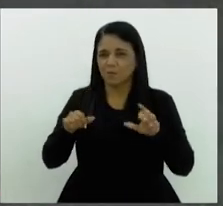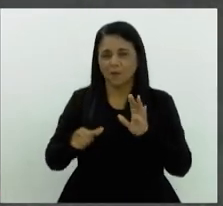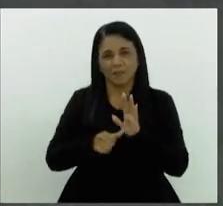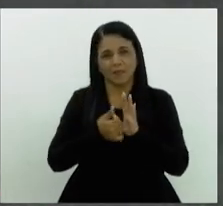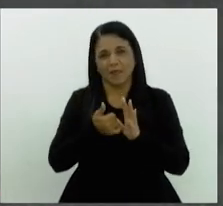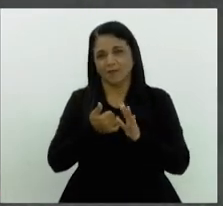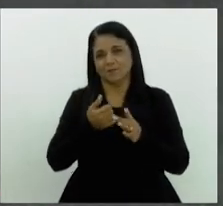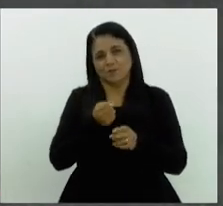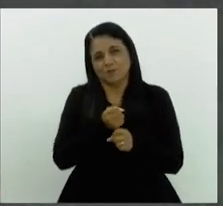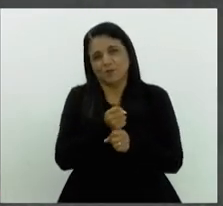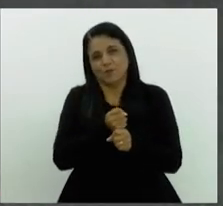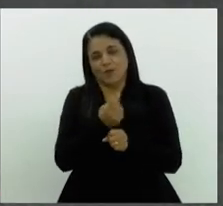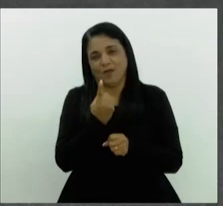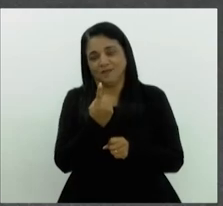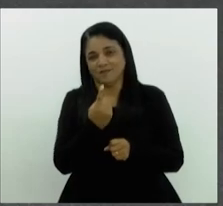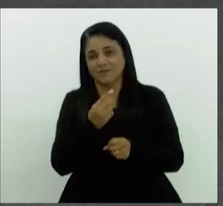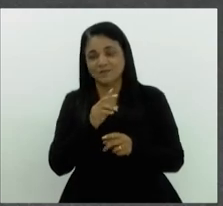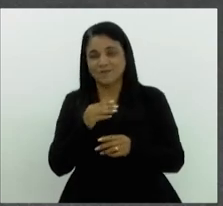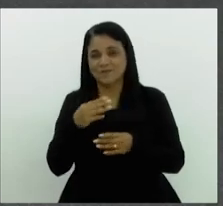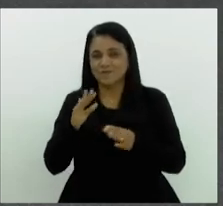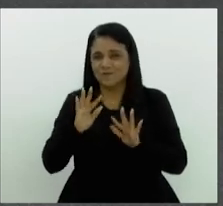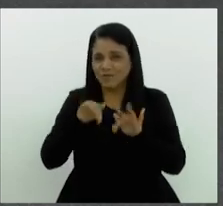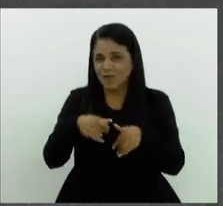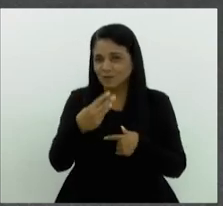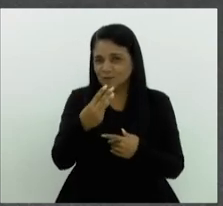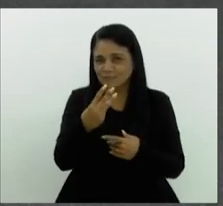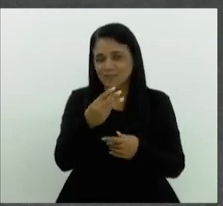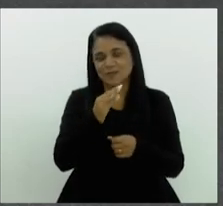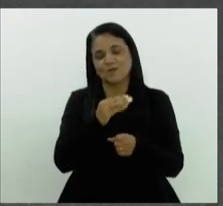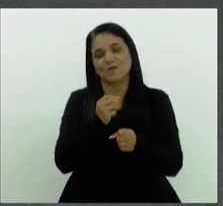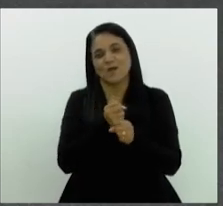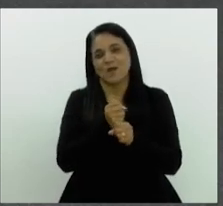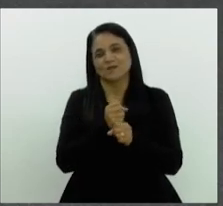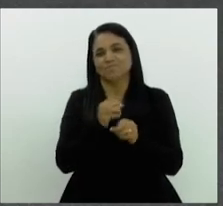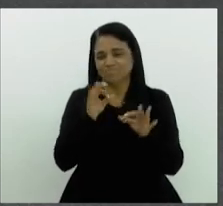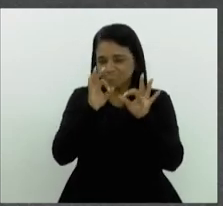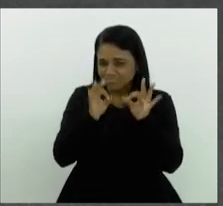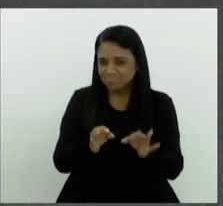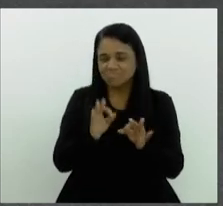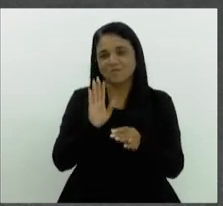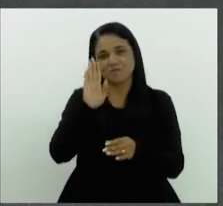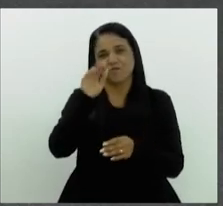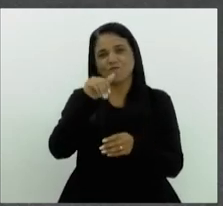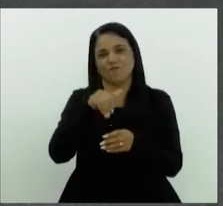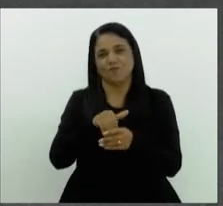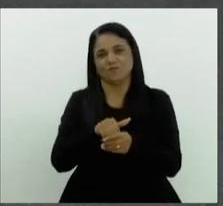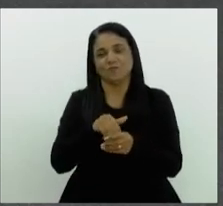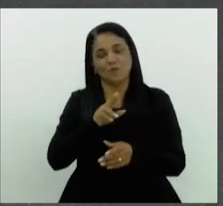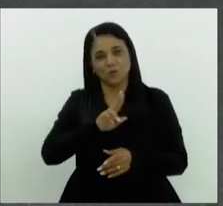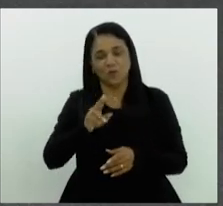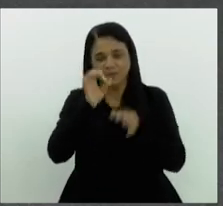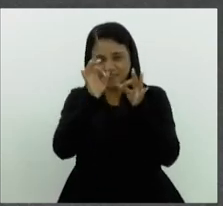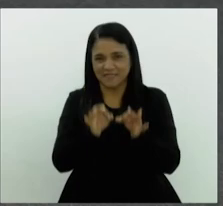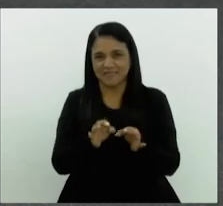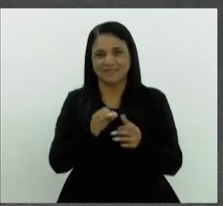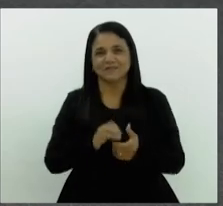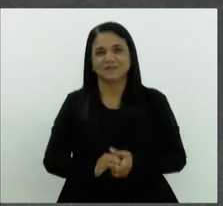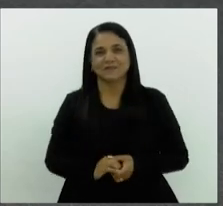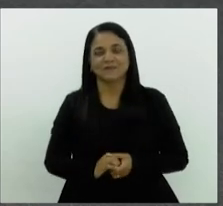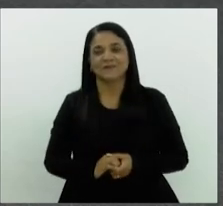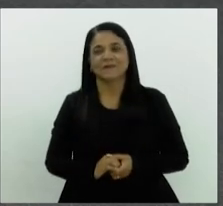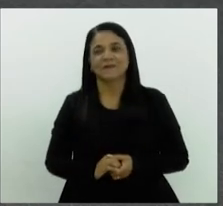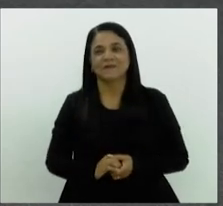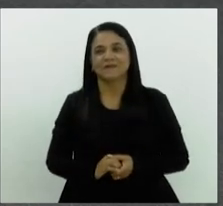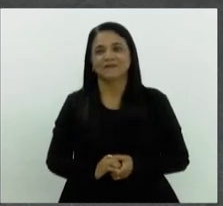estou no primeiro ano ainda, acho que no final do terceiro ano vão acertar meu voto, caro Marquinhos, caro presidente, meu nome. É o irmão. Nessa